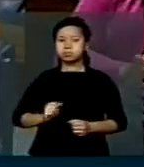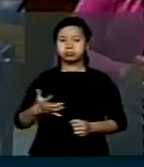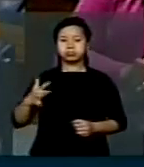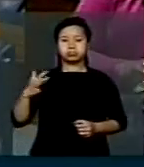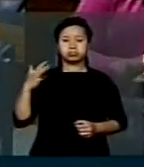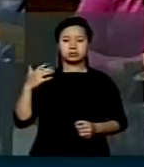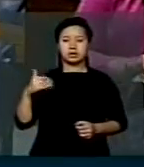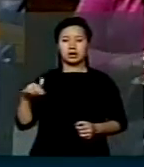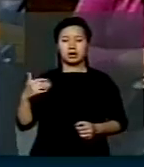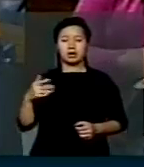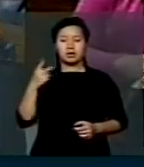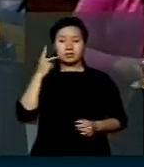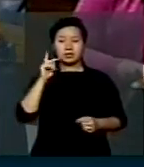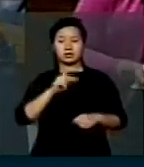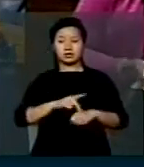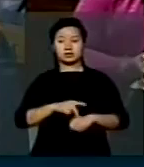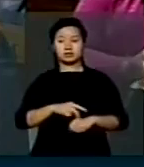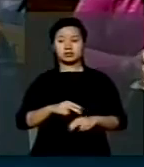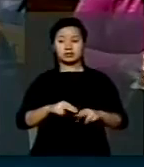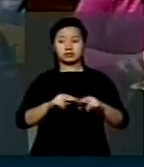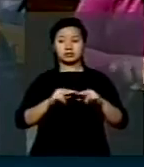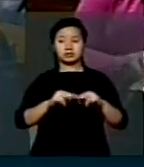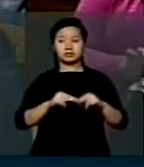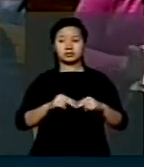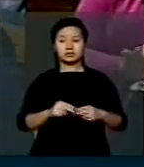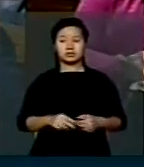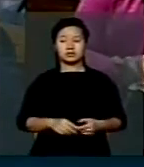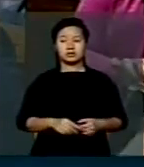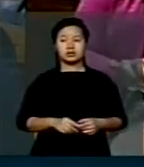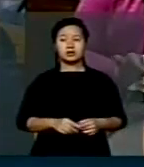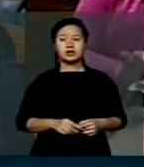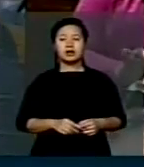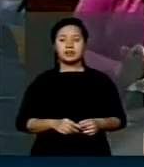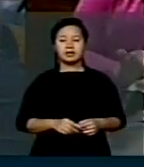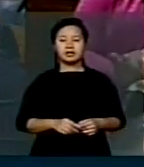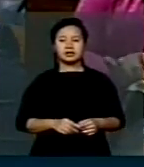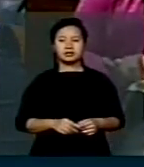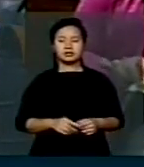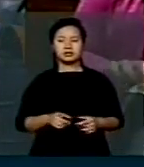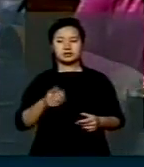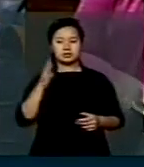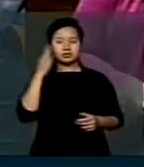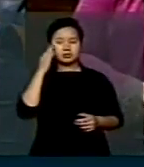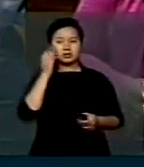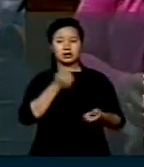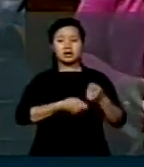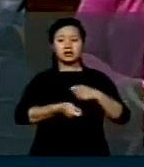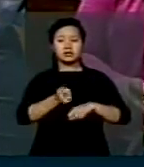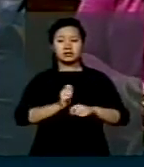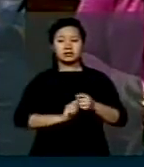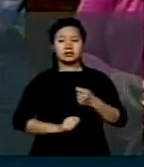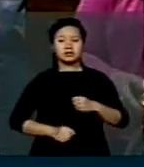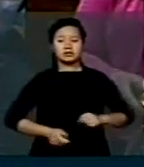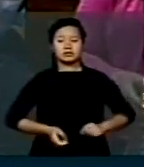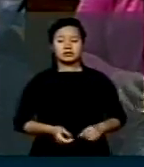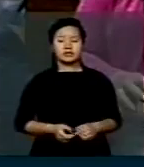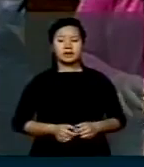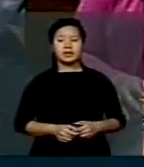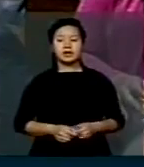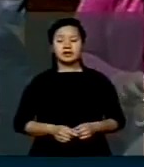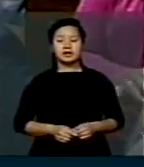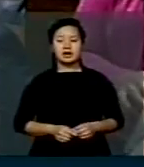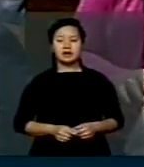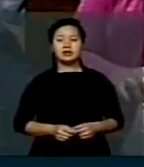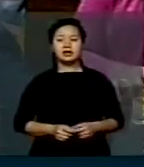país. É fato que a tentativa de renegociação fora feita em outra gestão, e